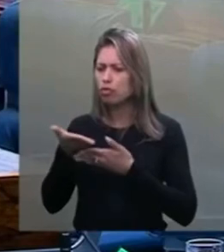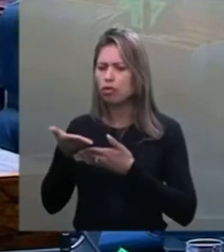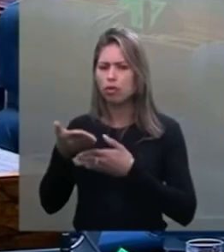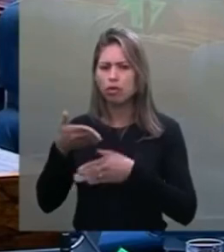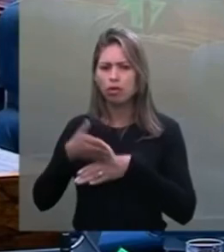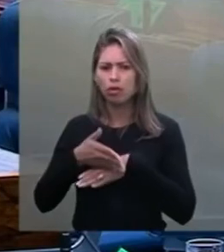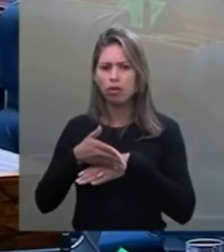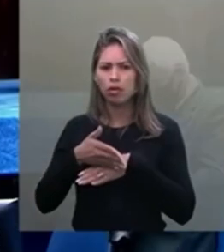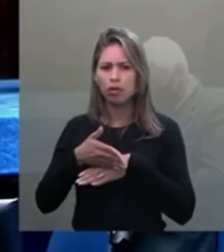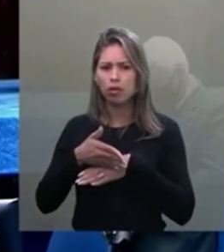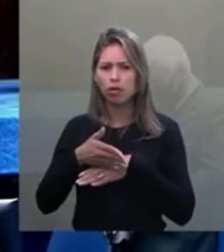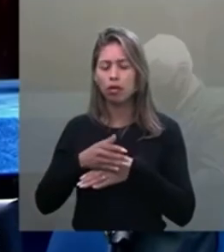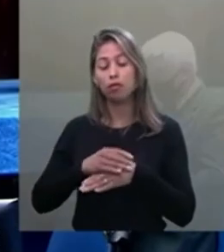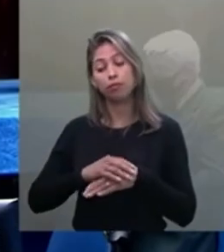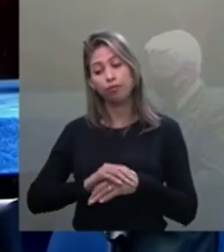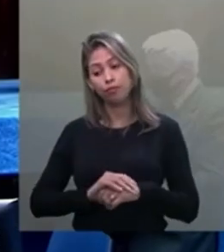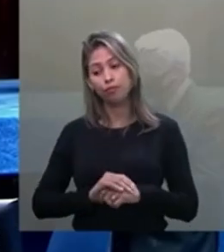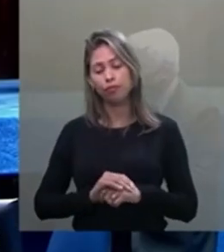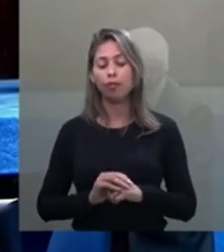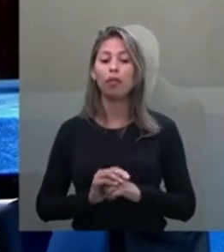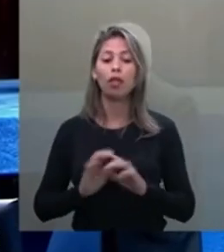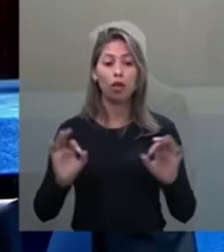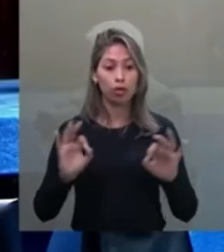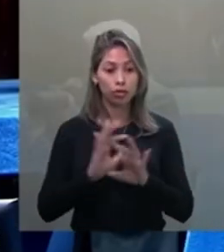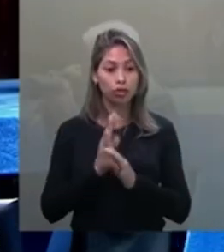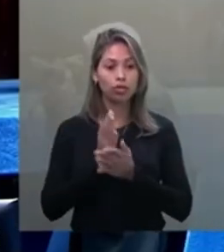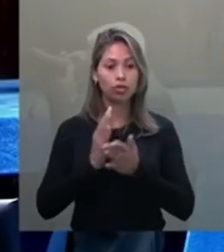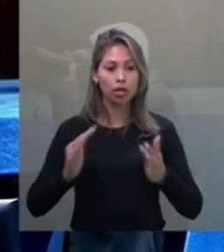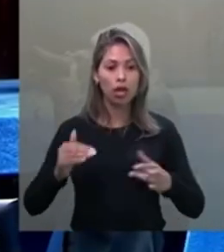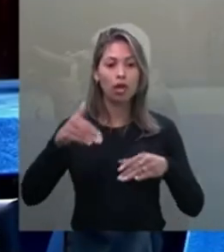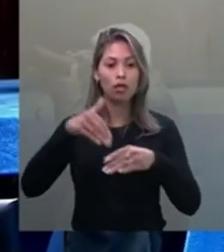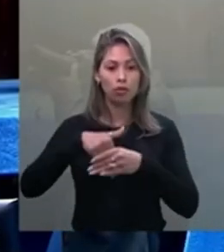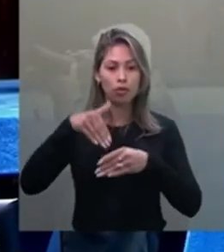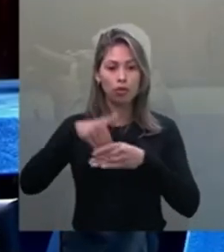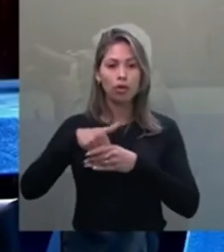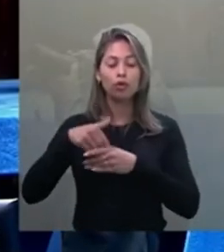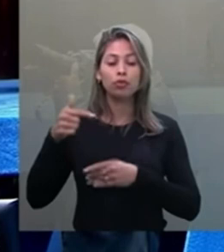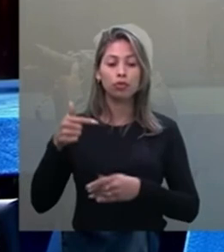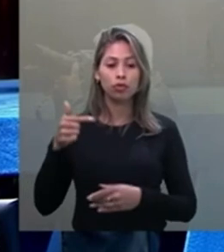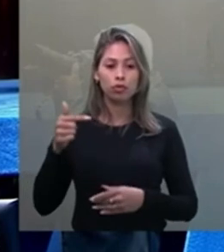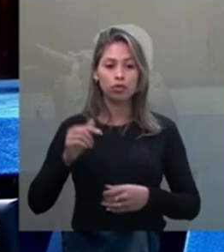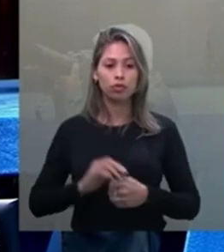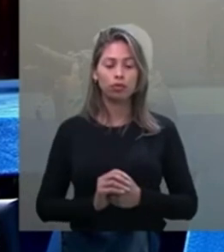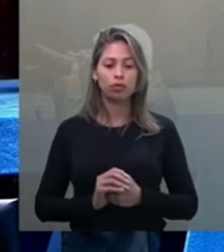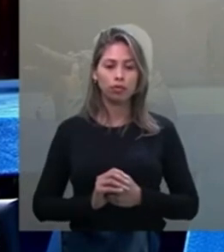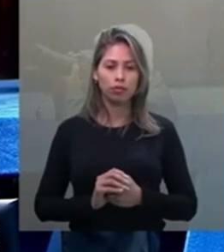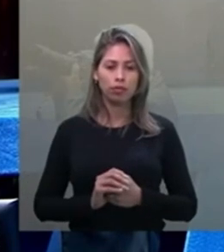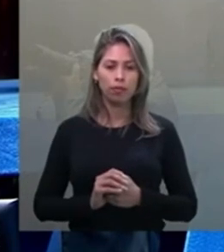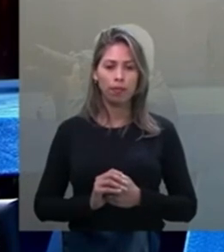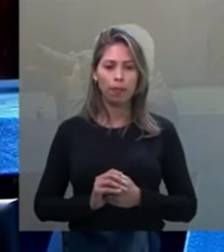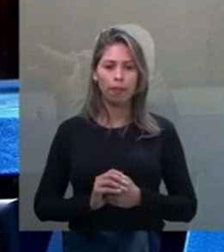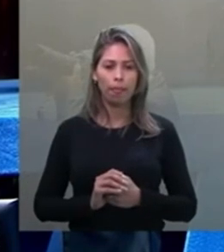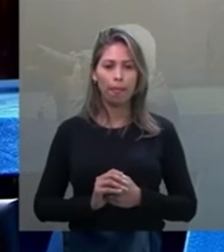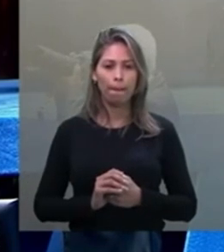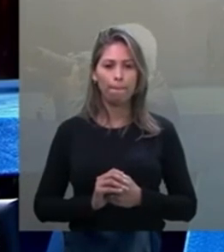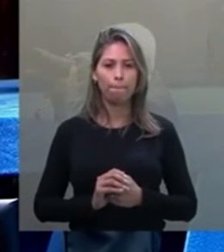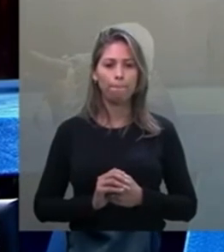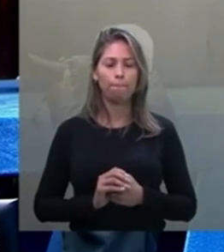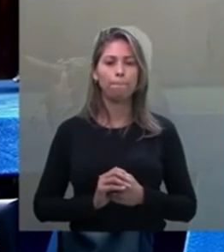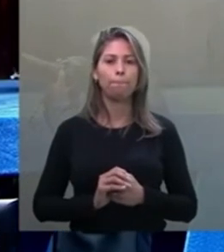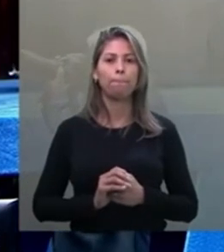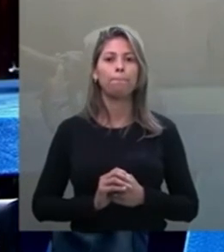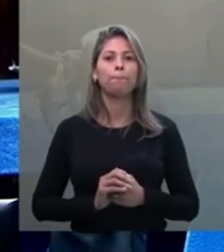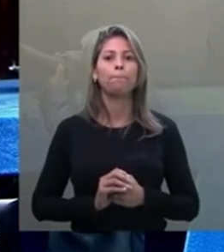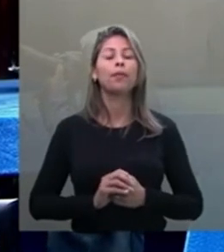Vamos dar para o encerrado. Encerrado o processo de votação em segundo turno, requeiro a